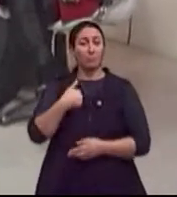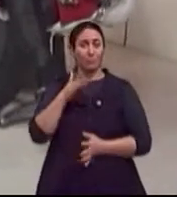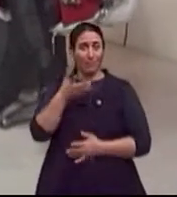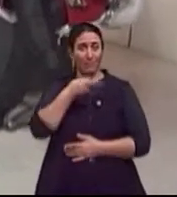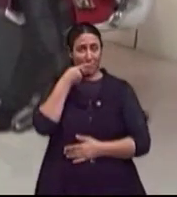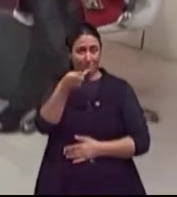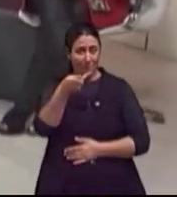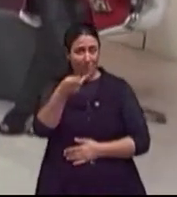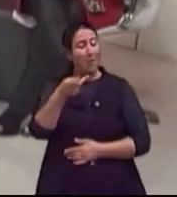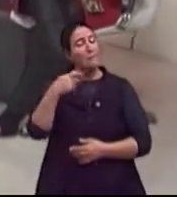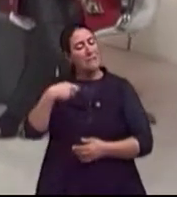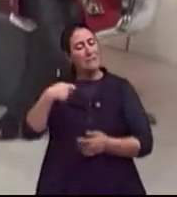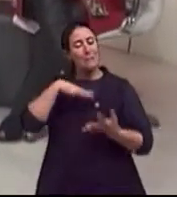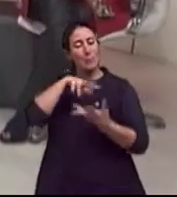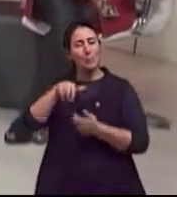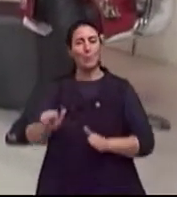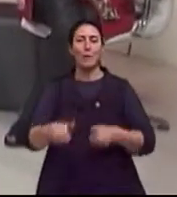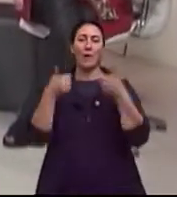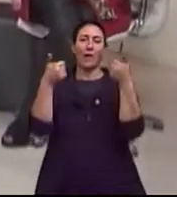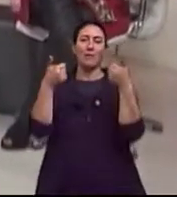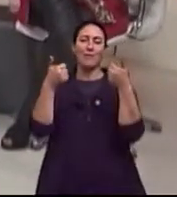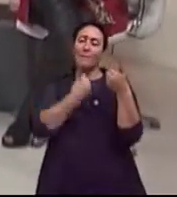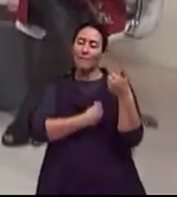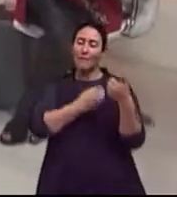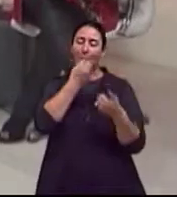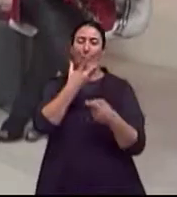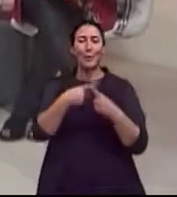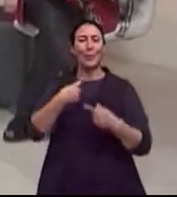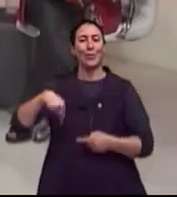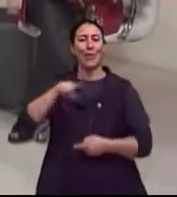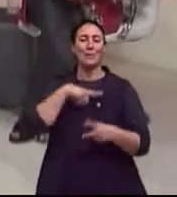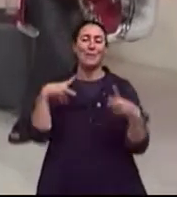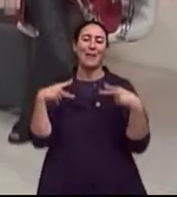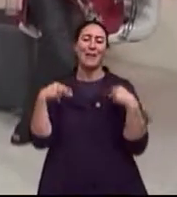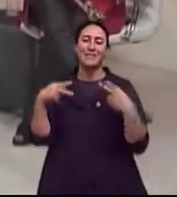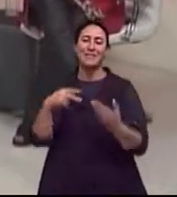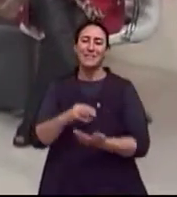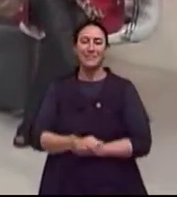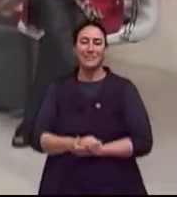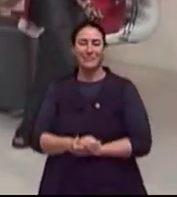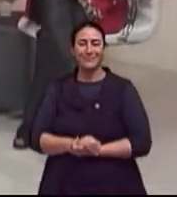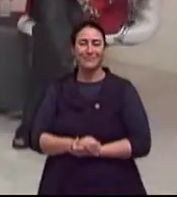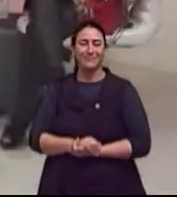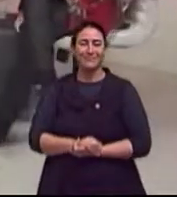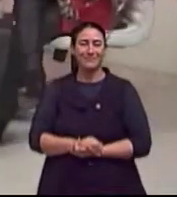disse, um mundo muito melhor. E viva bem, que a gente merece, não é?